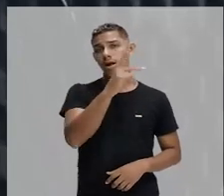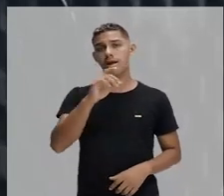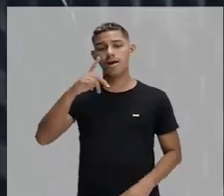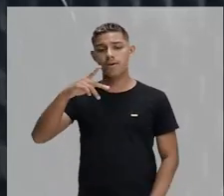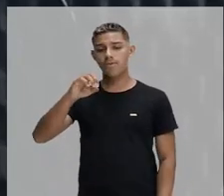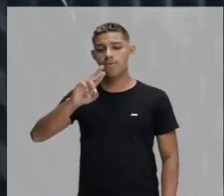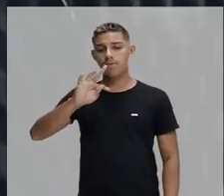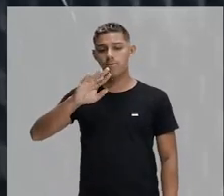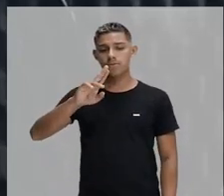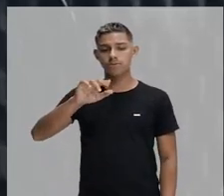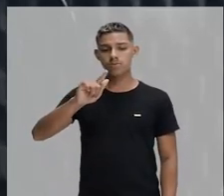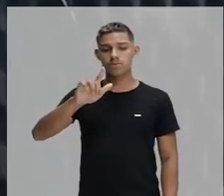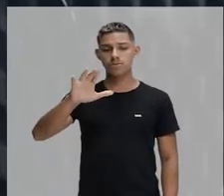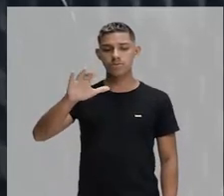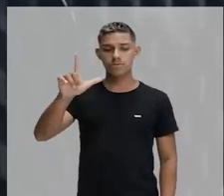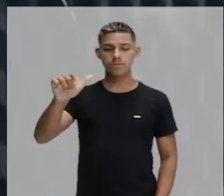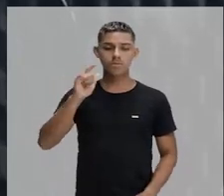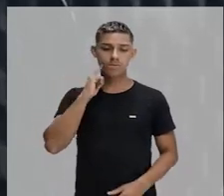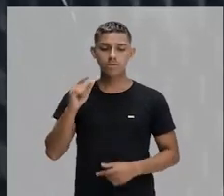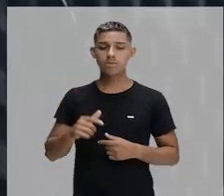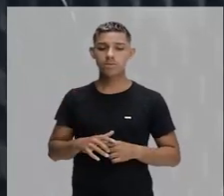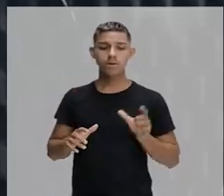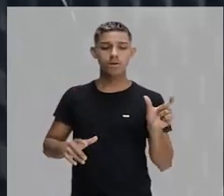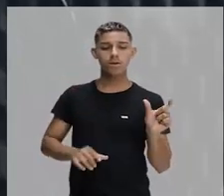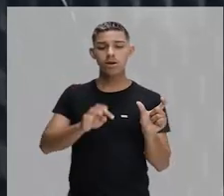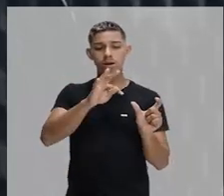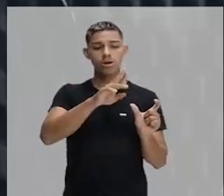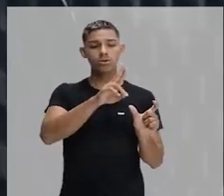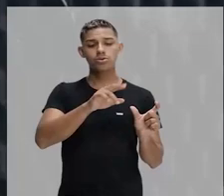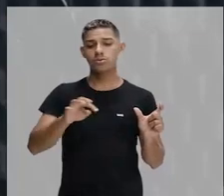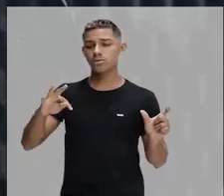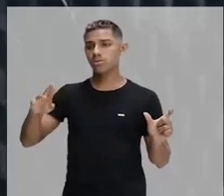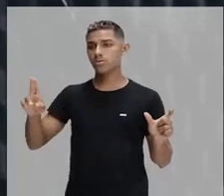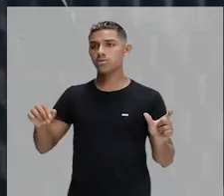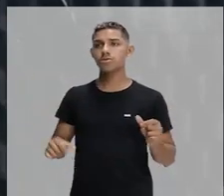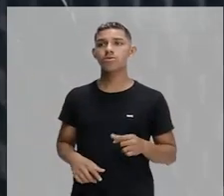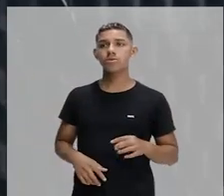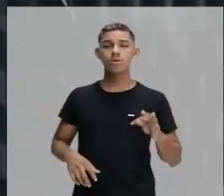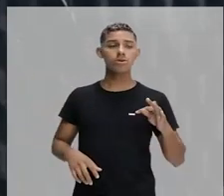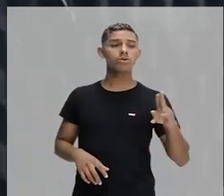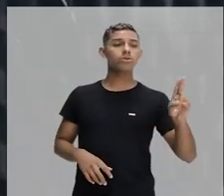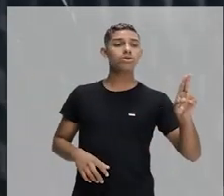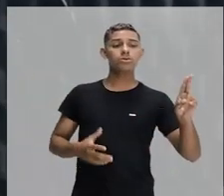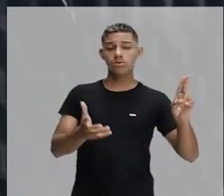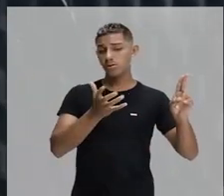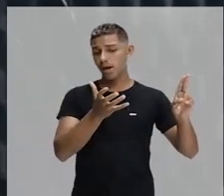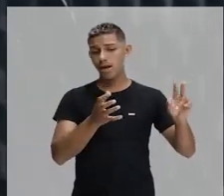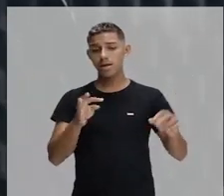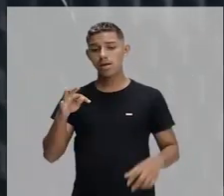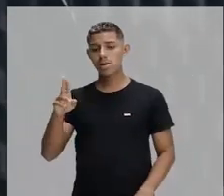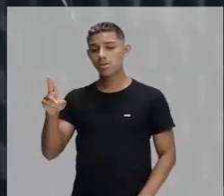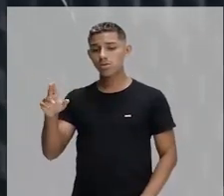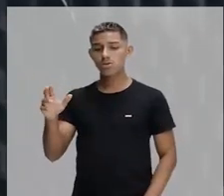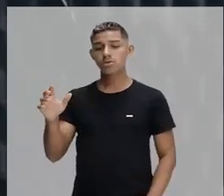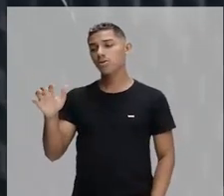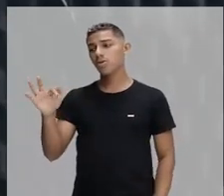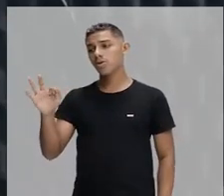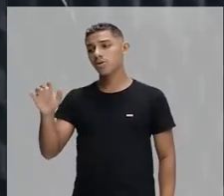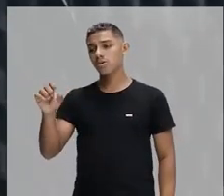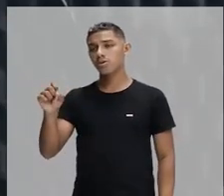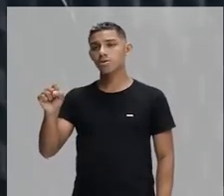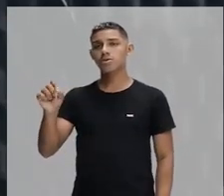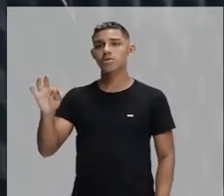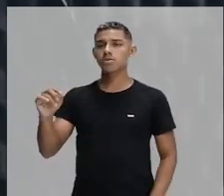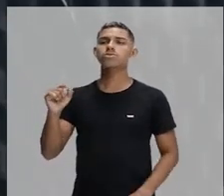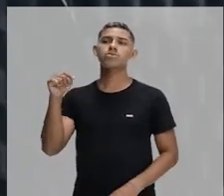Principalmente pelo emprego do pronome tu. Tu foste, tu queres. Então, por conta de